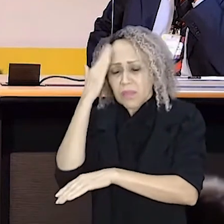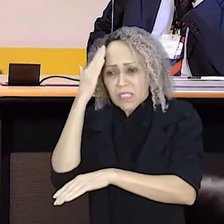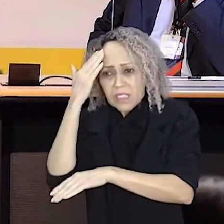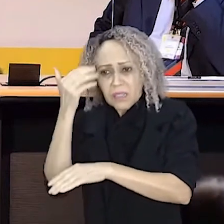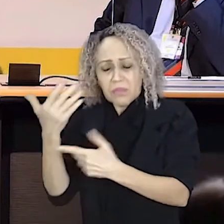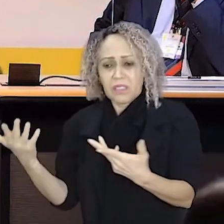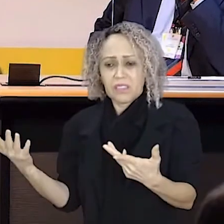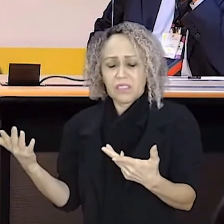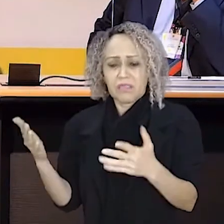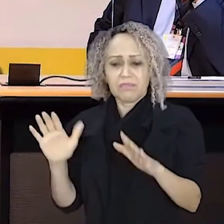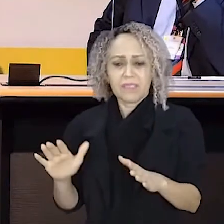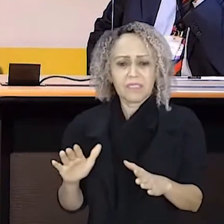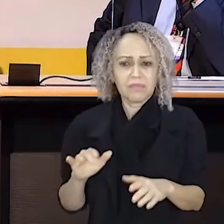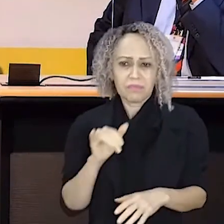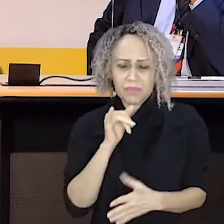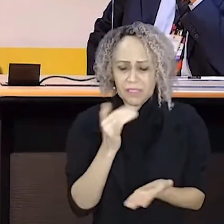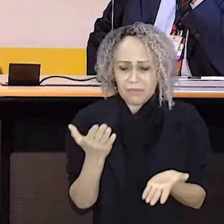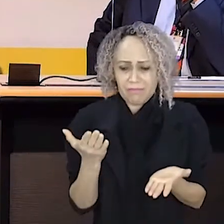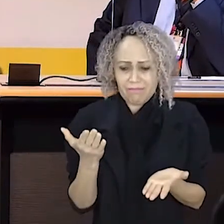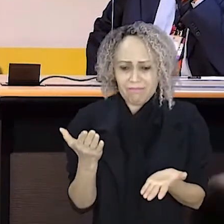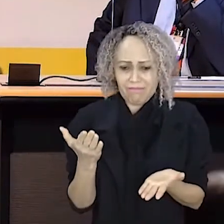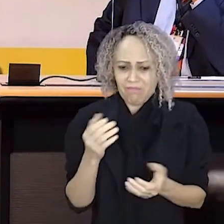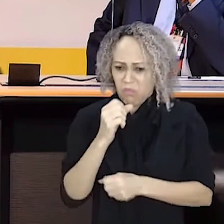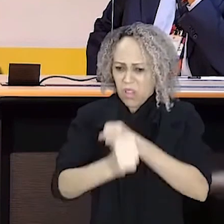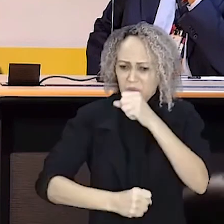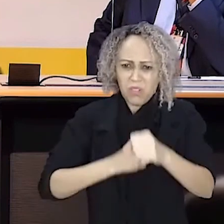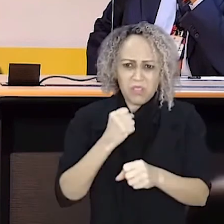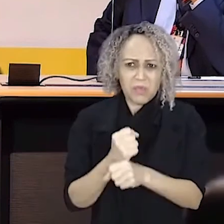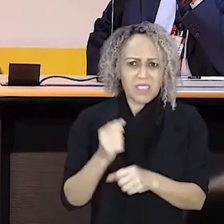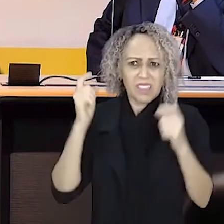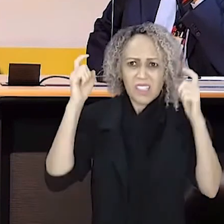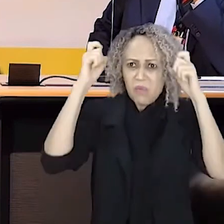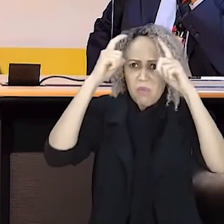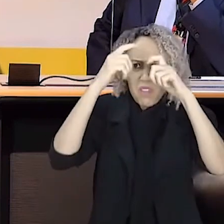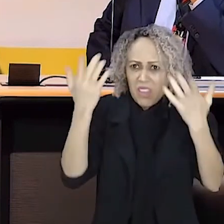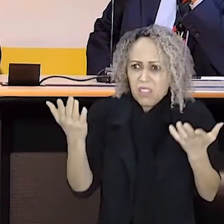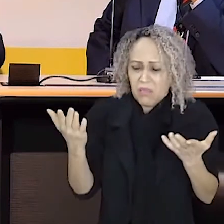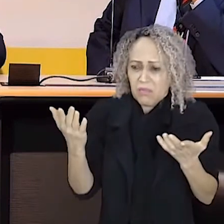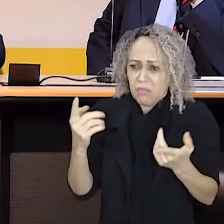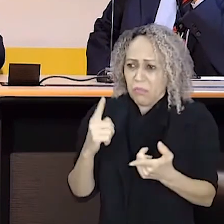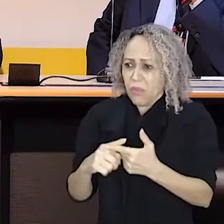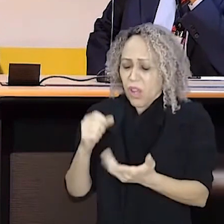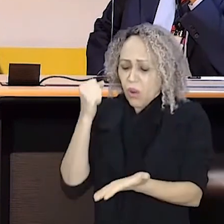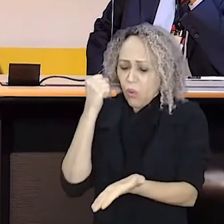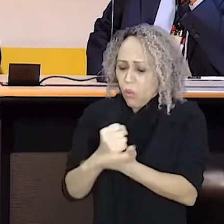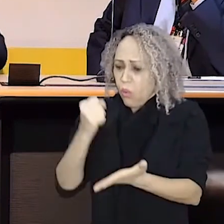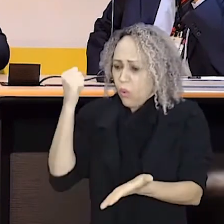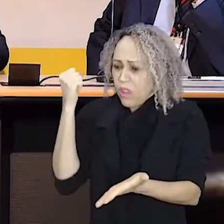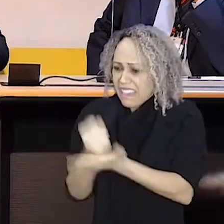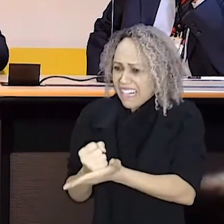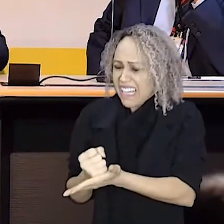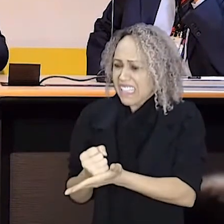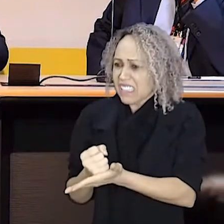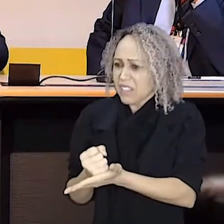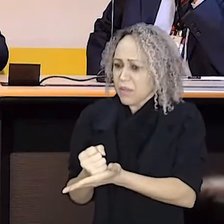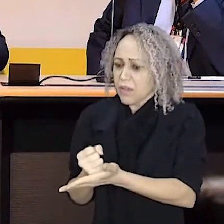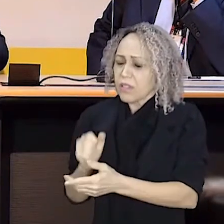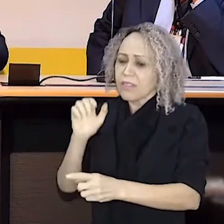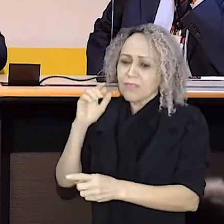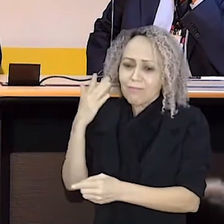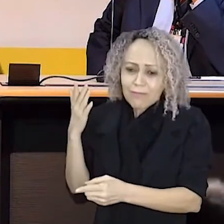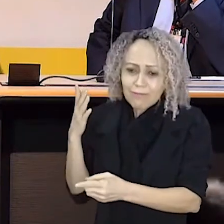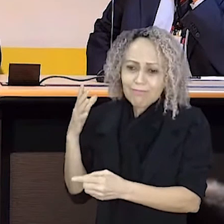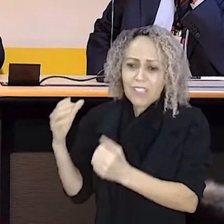os contratos que asseguram o funcionamento desse serviço. A política externa do governo transformou o Brasil num párea.